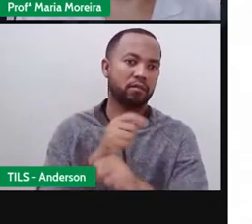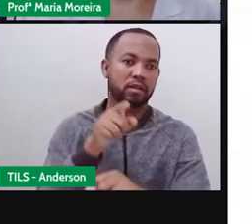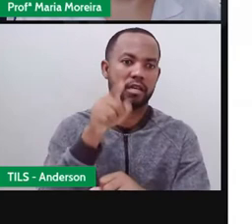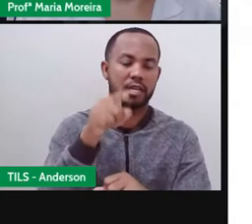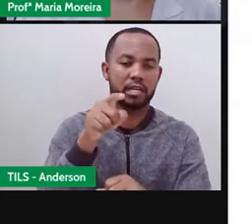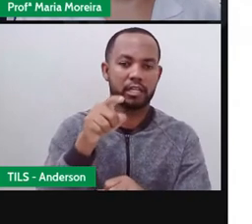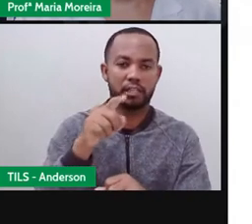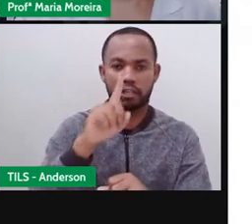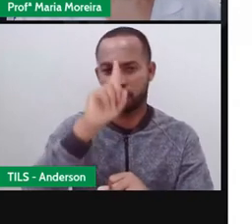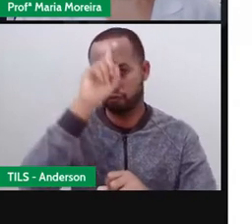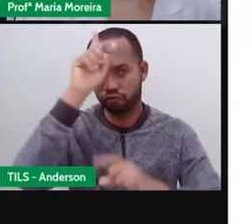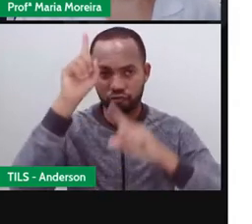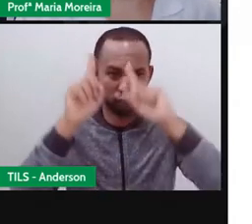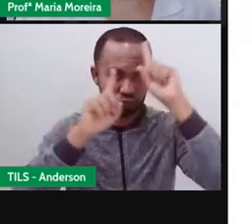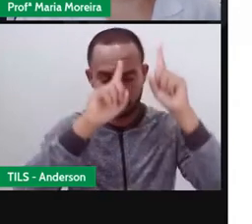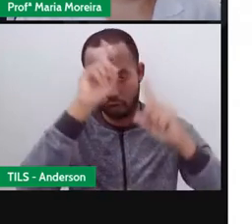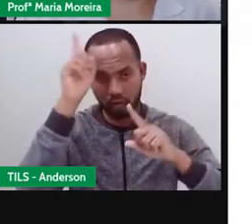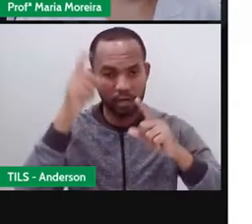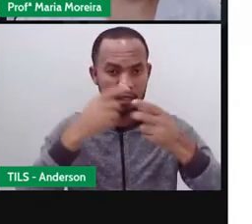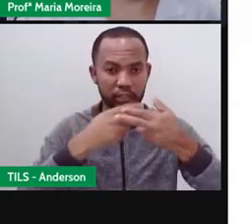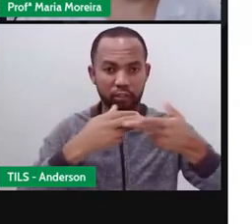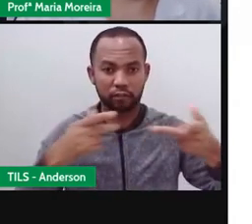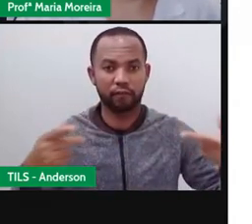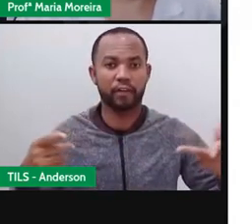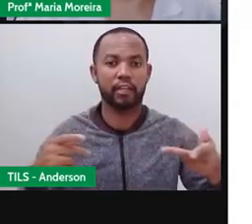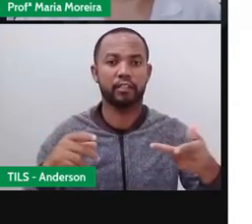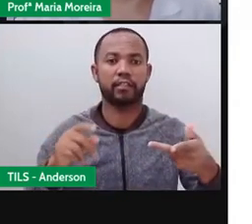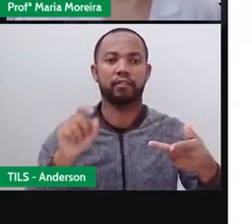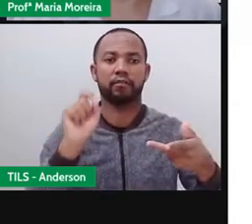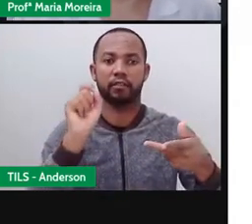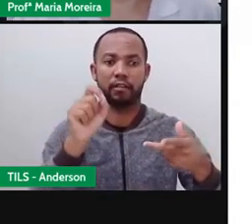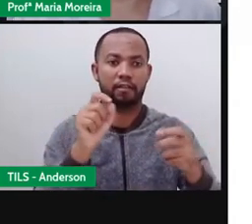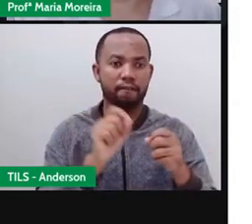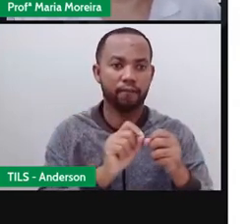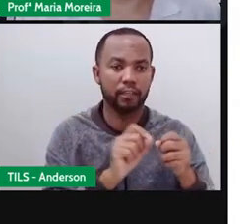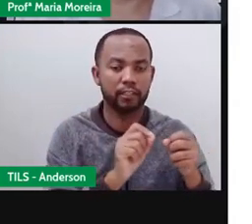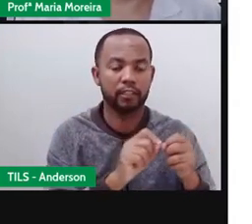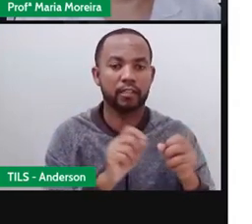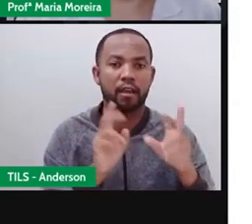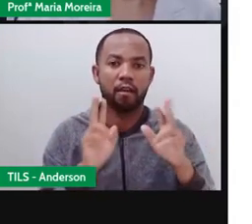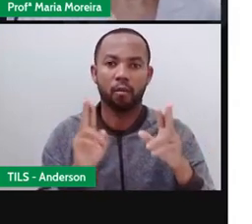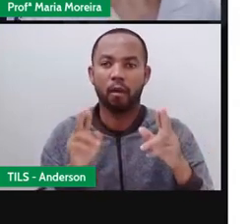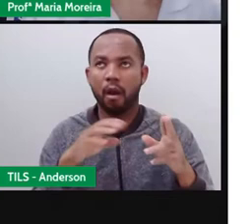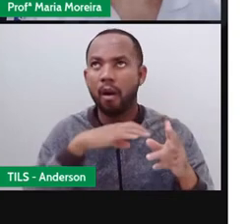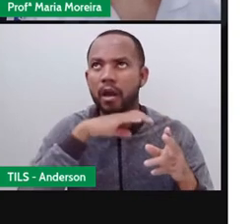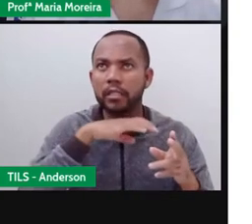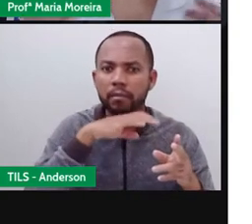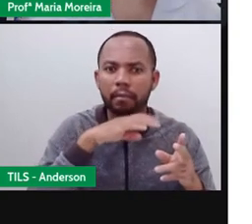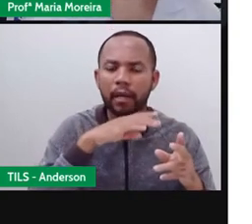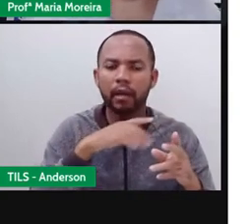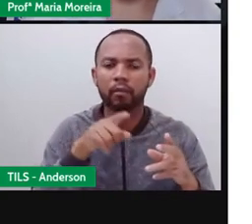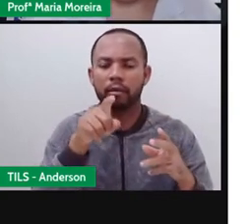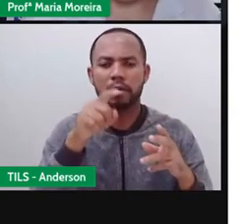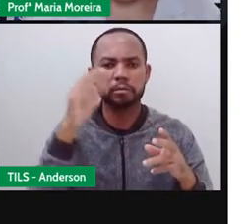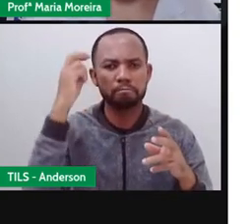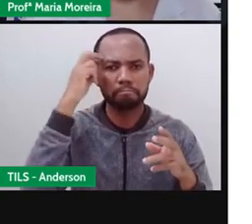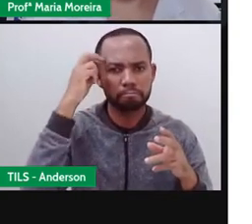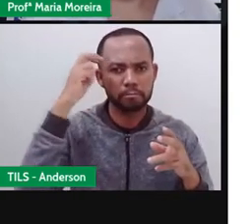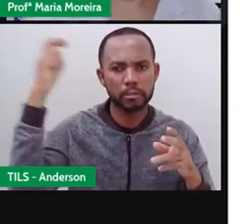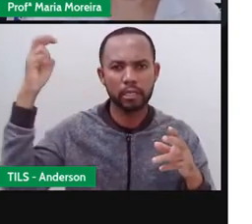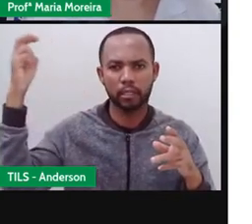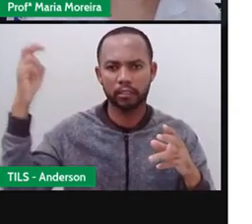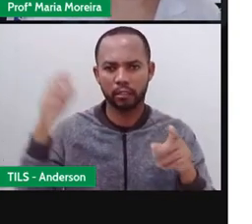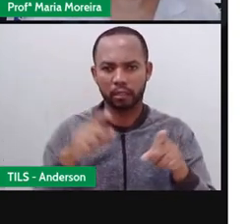maioria delas continham personagens, animais que agiam como seres humanos. Ele era tão inteligente,